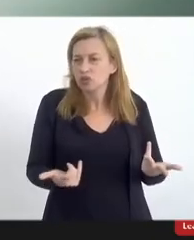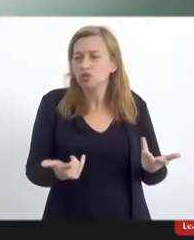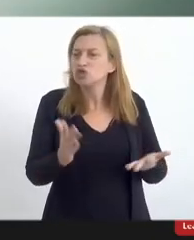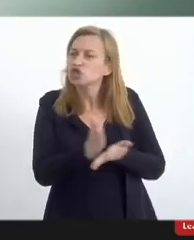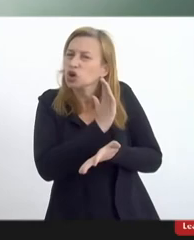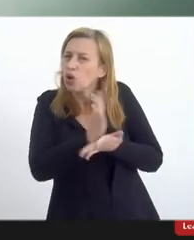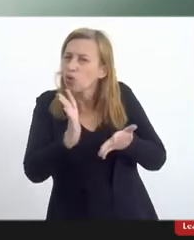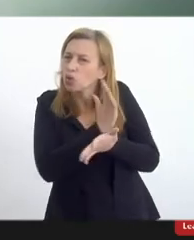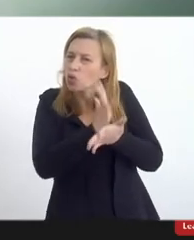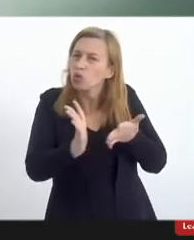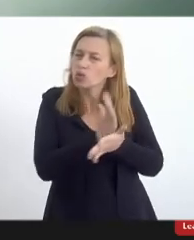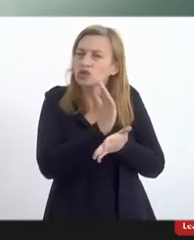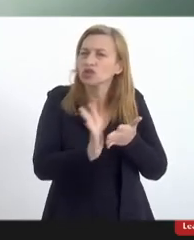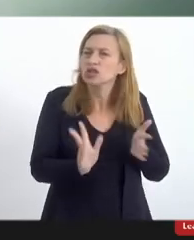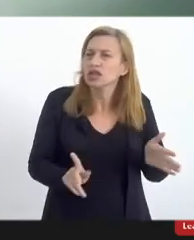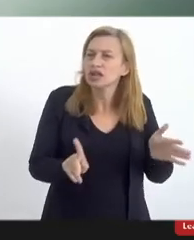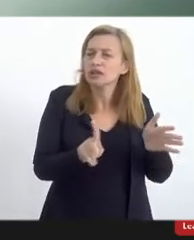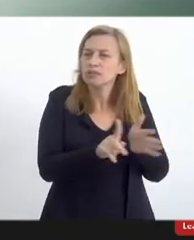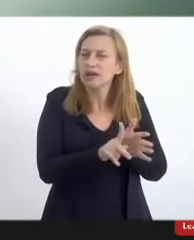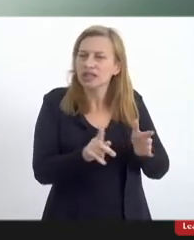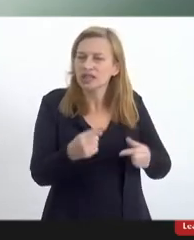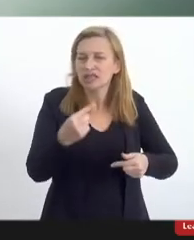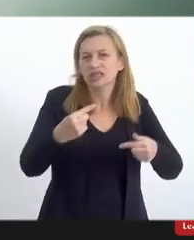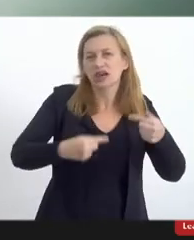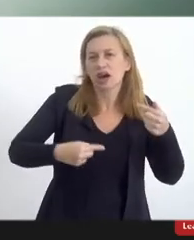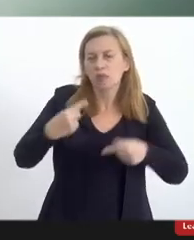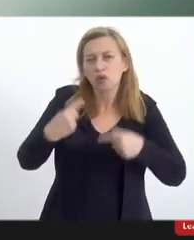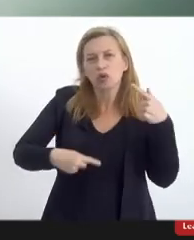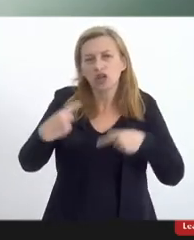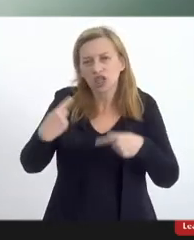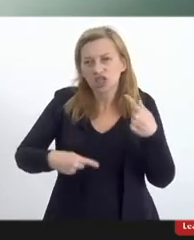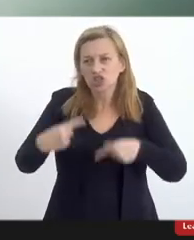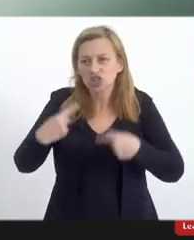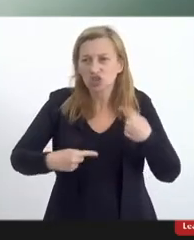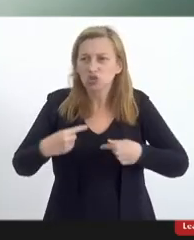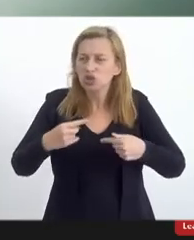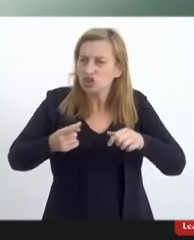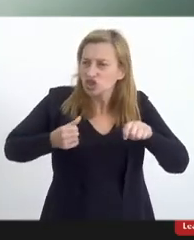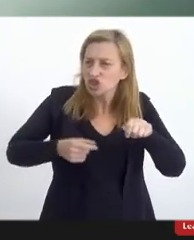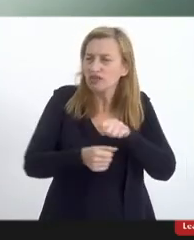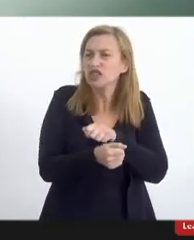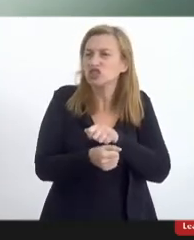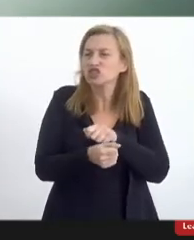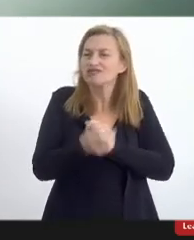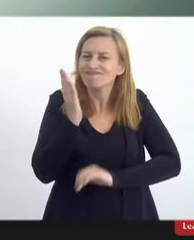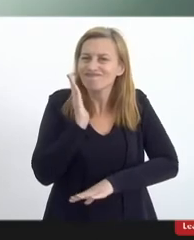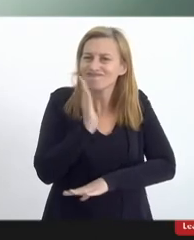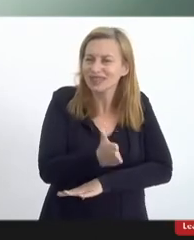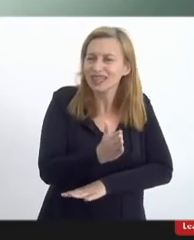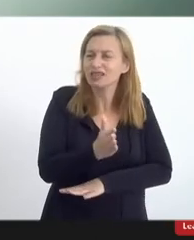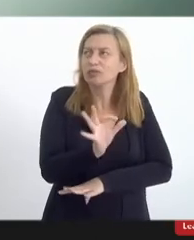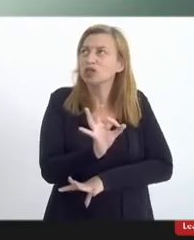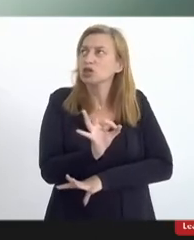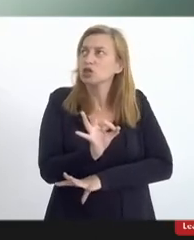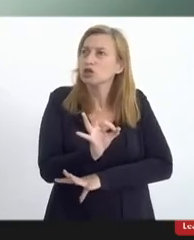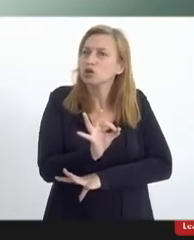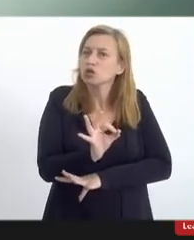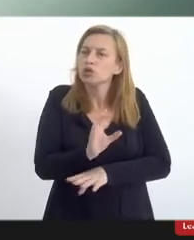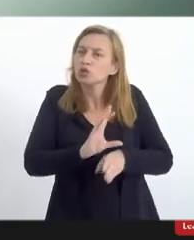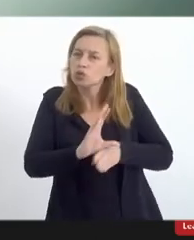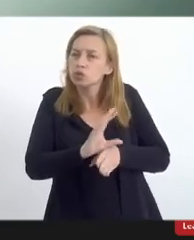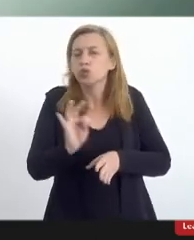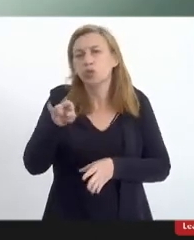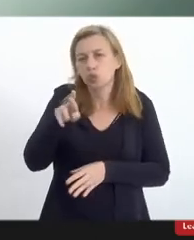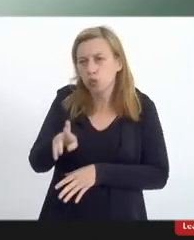alguns membros da política de alguns políticos né de investir diretamente no conselho